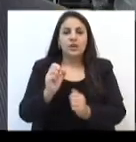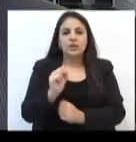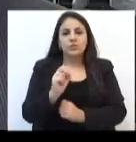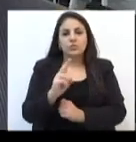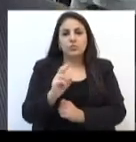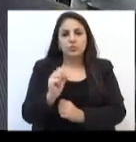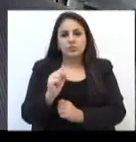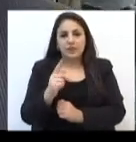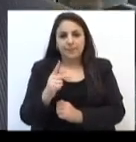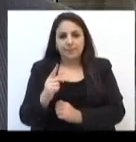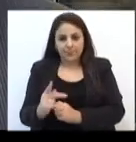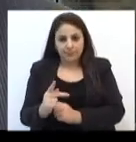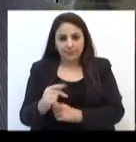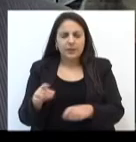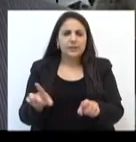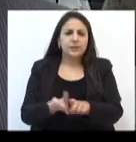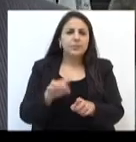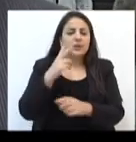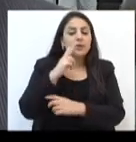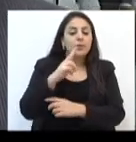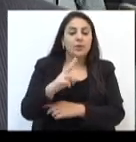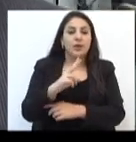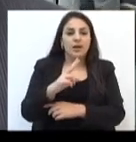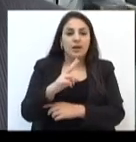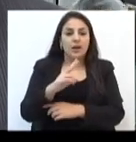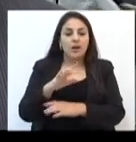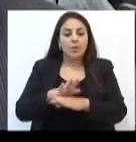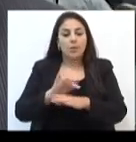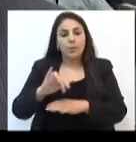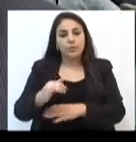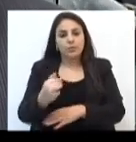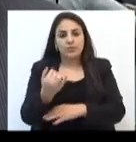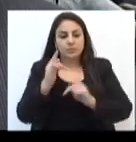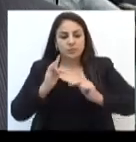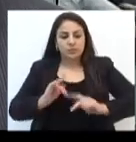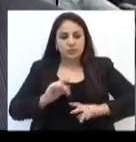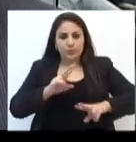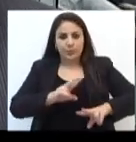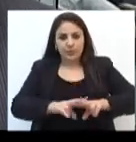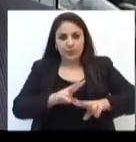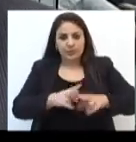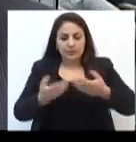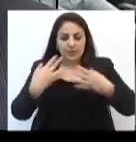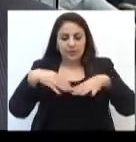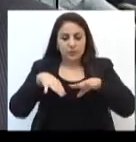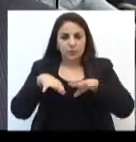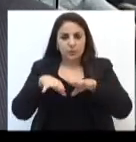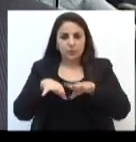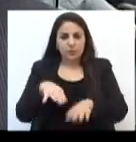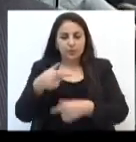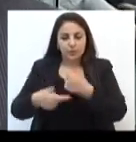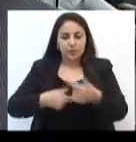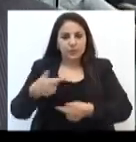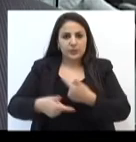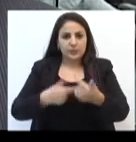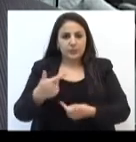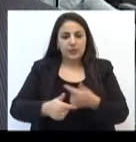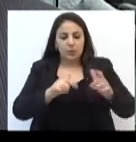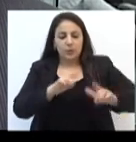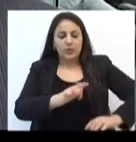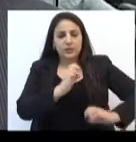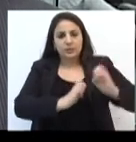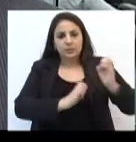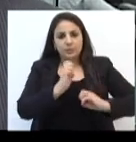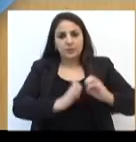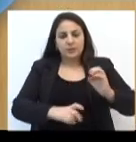Que visa oportunizar aos apenados do regime semiaberto a inclusão através do trabalho nas frentes de